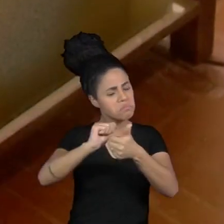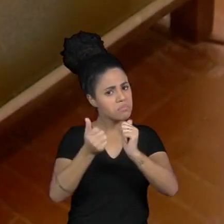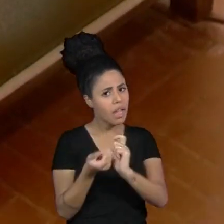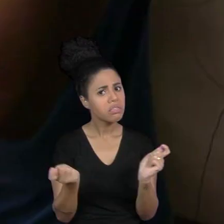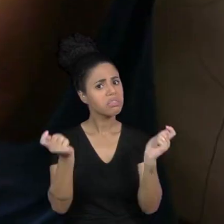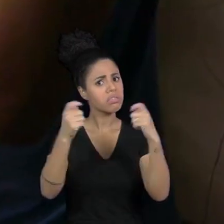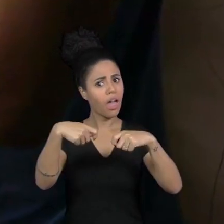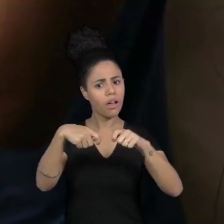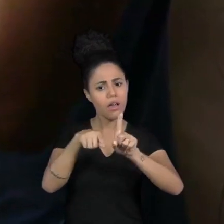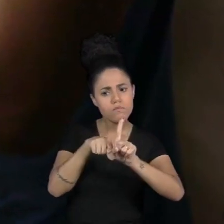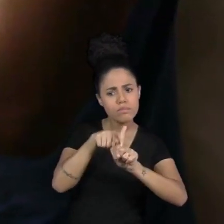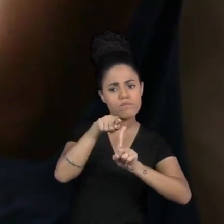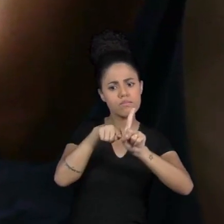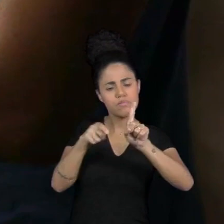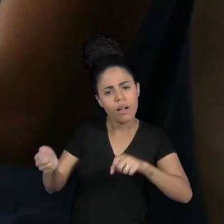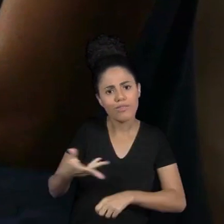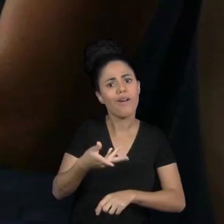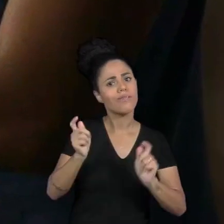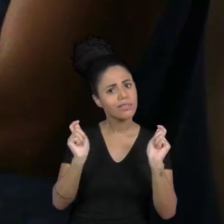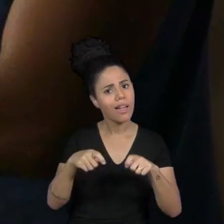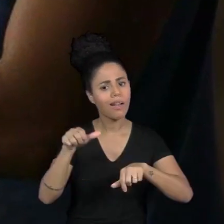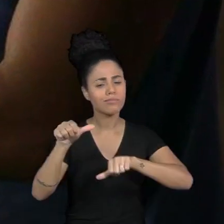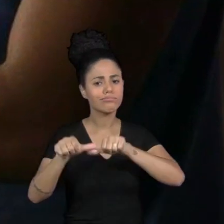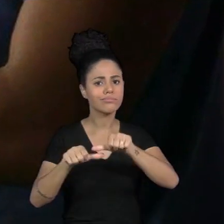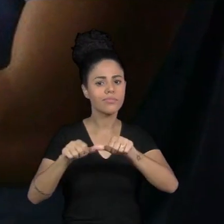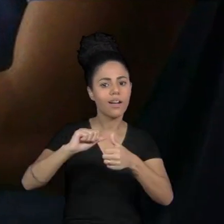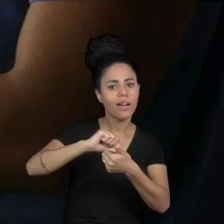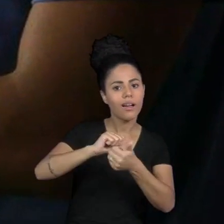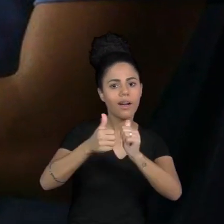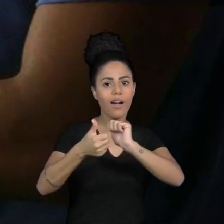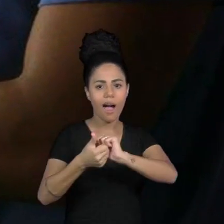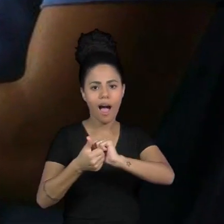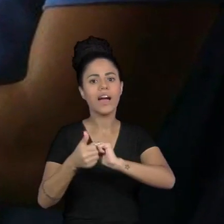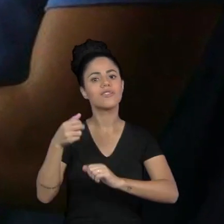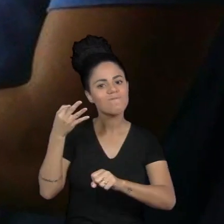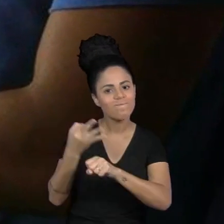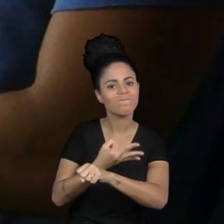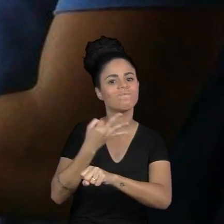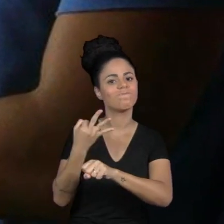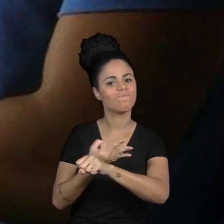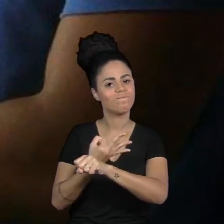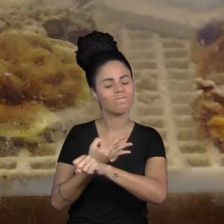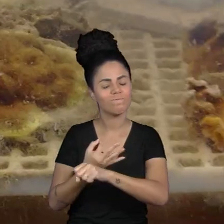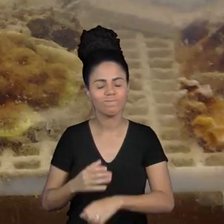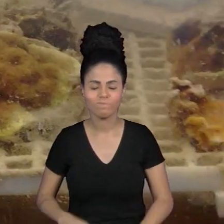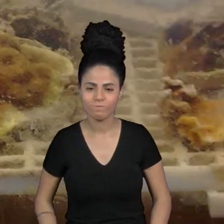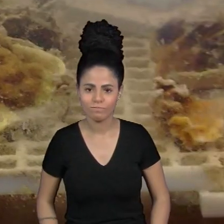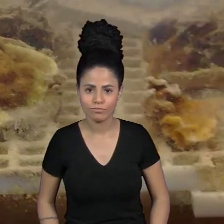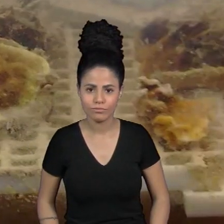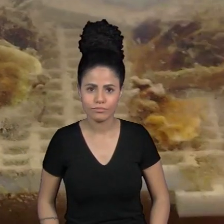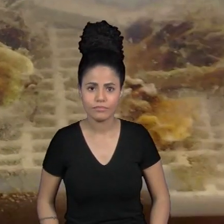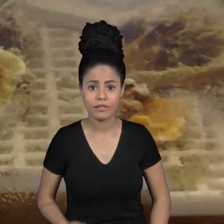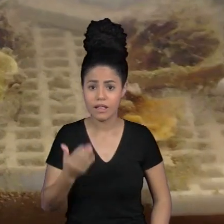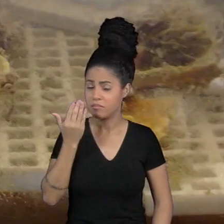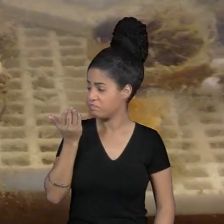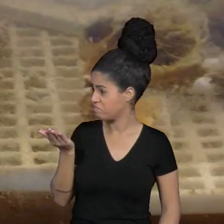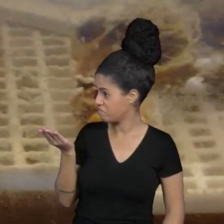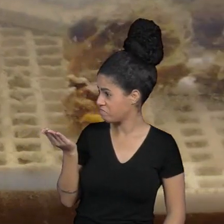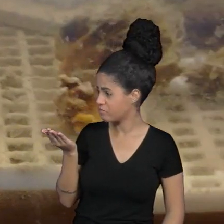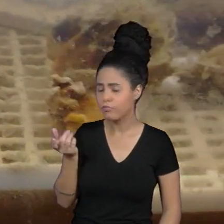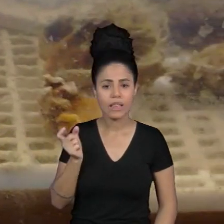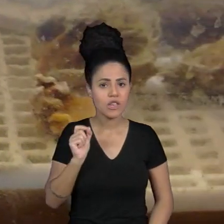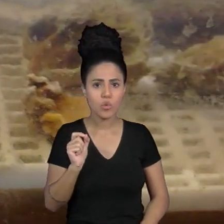temperaturas e portanto são mais resistentes as espécies brasileiras elevaram o conteúdo de